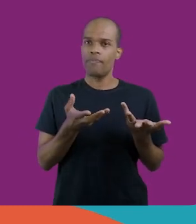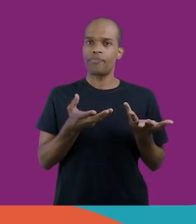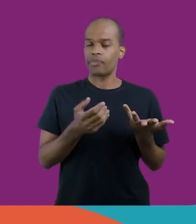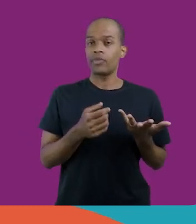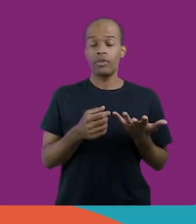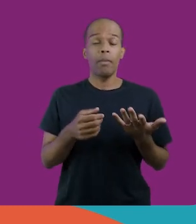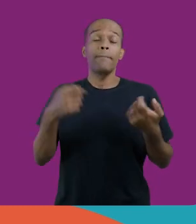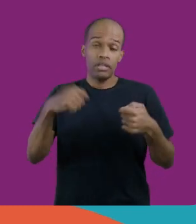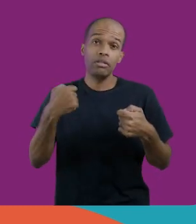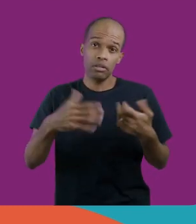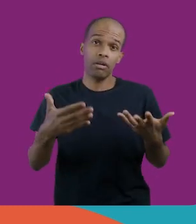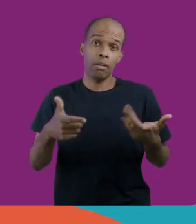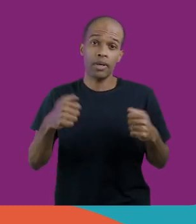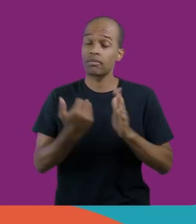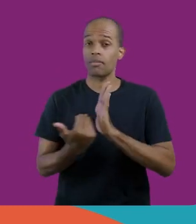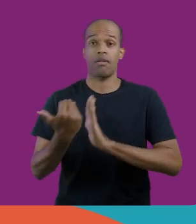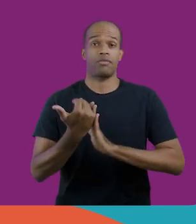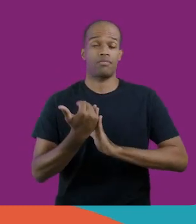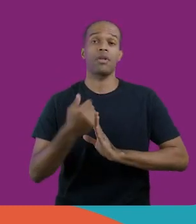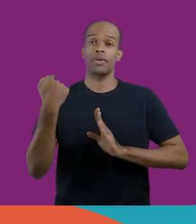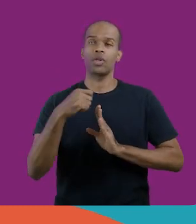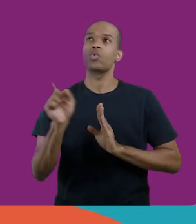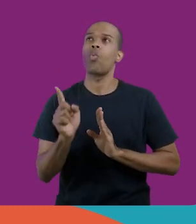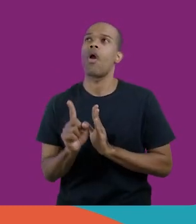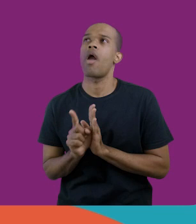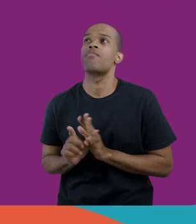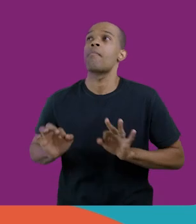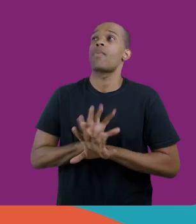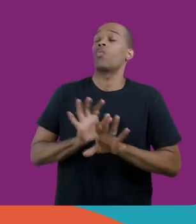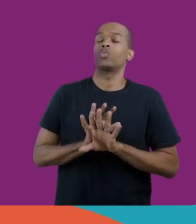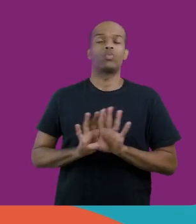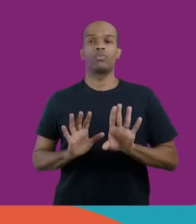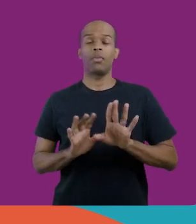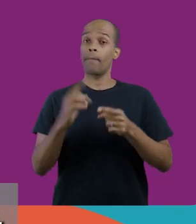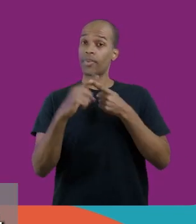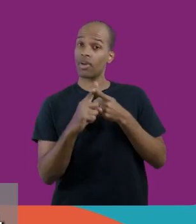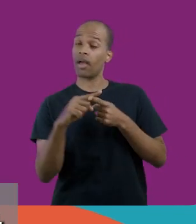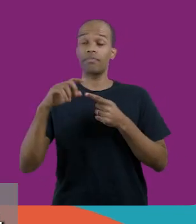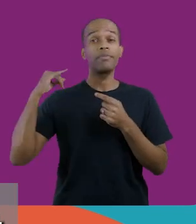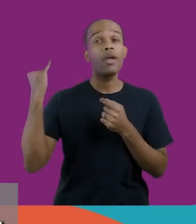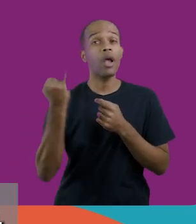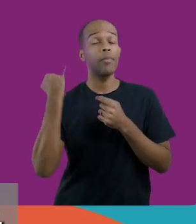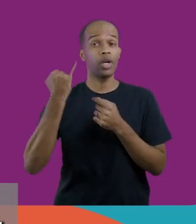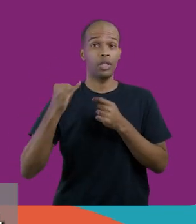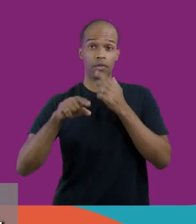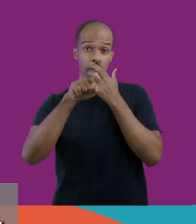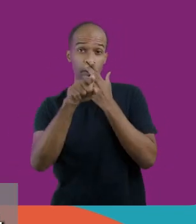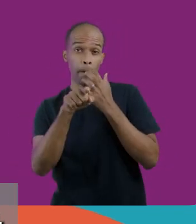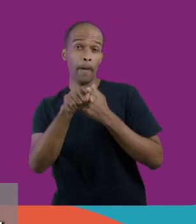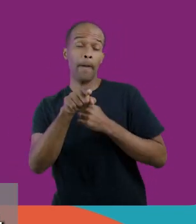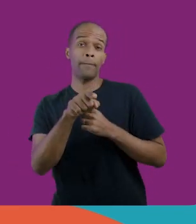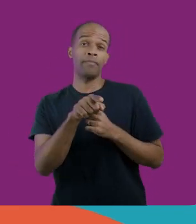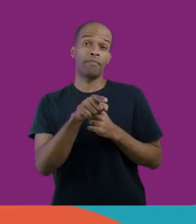condição necessária e suficiente. Não chega a ser suficiente porque é muito importante, quando você